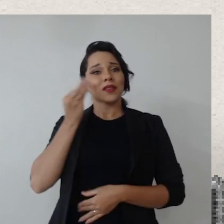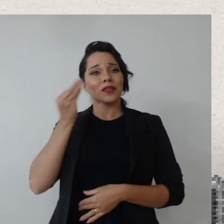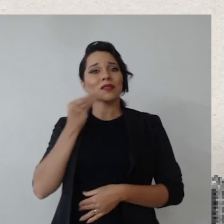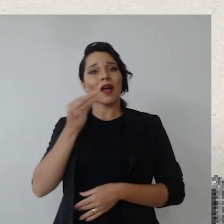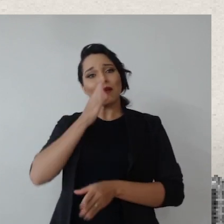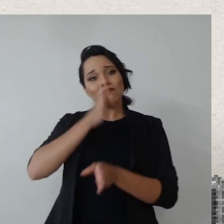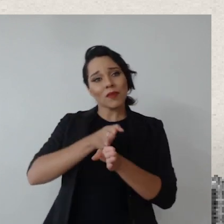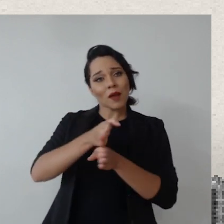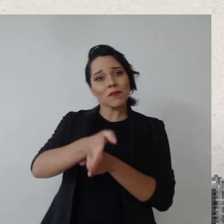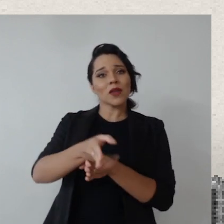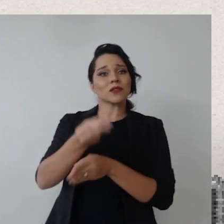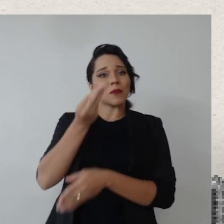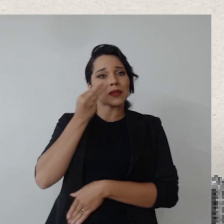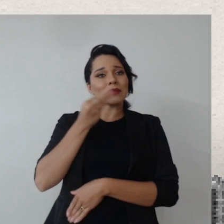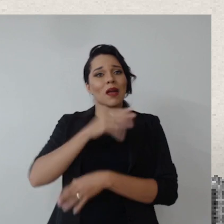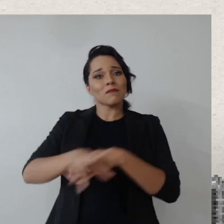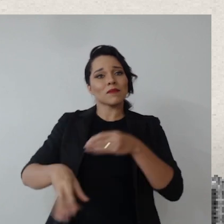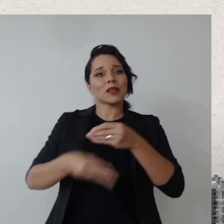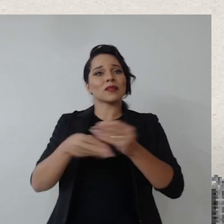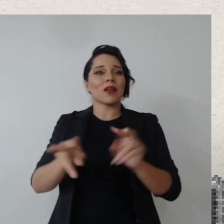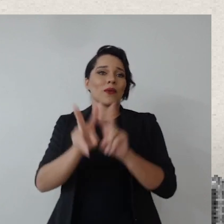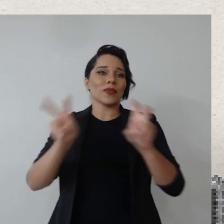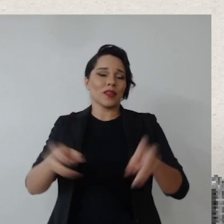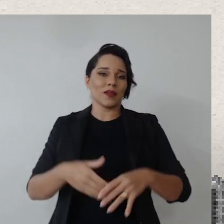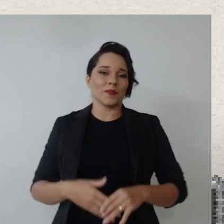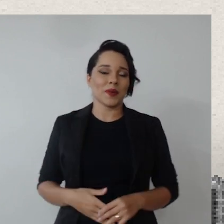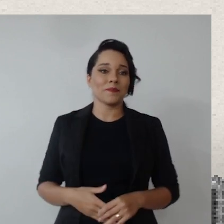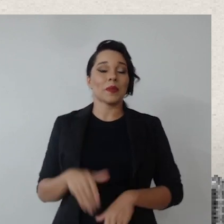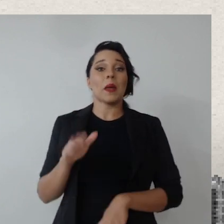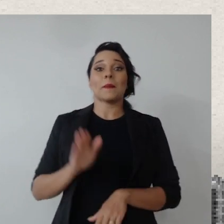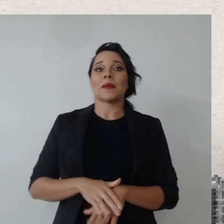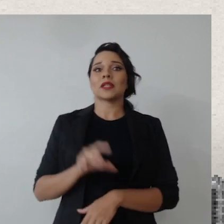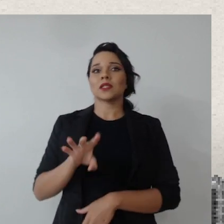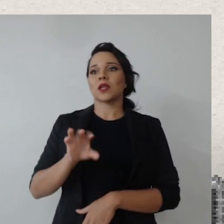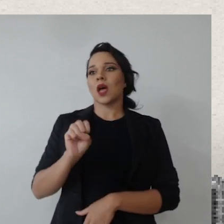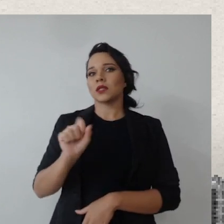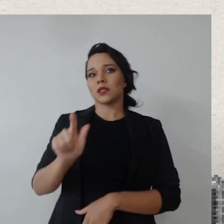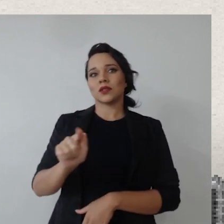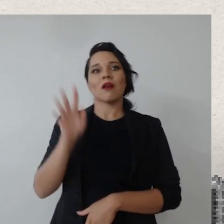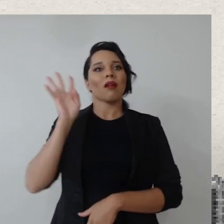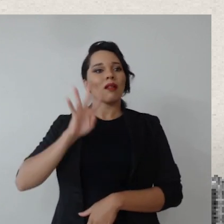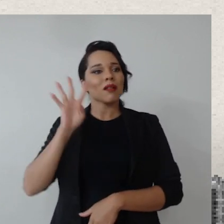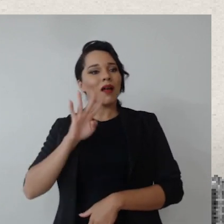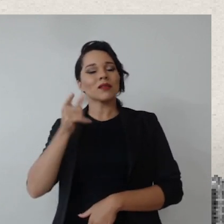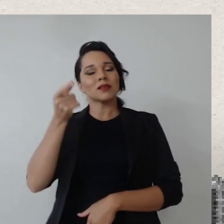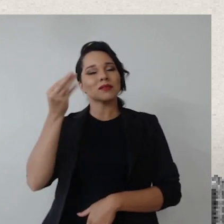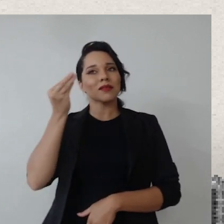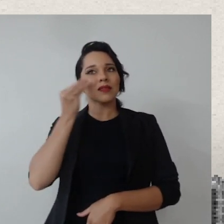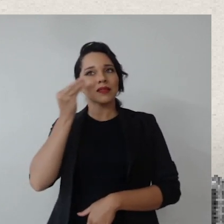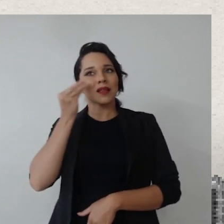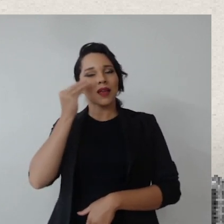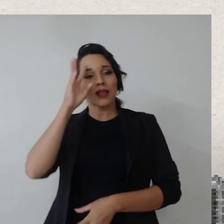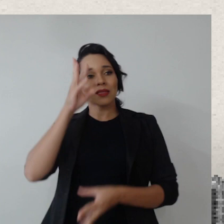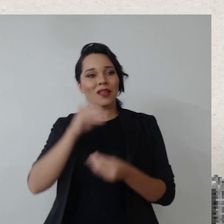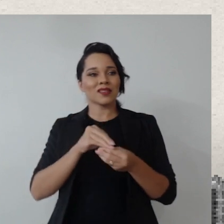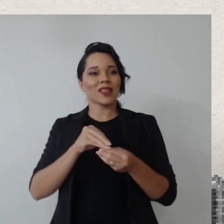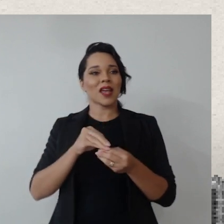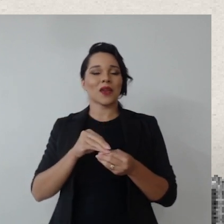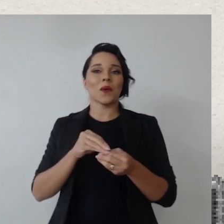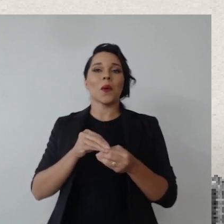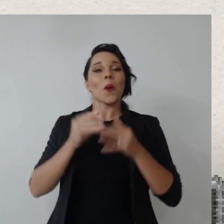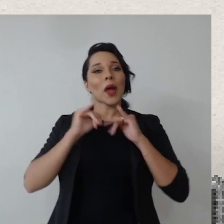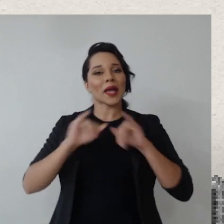e tentar achar caminhos para poder implantar o tema, assim, mais do que ESG, eu acho que é legal que vocês entenderam o recado que eu acho que vocês